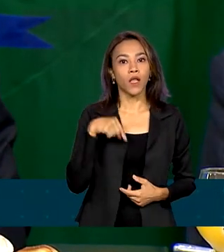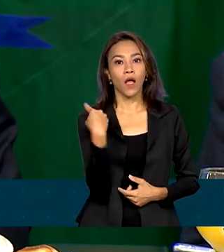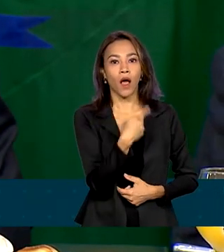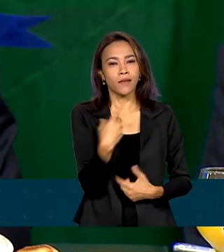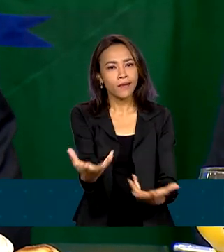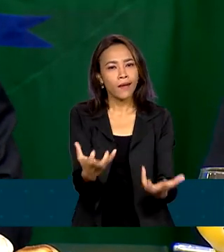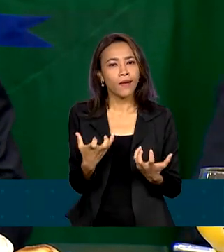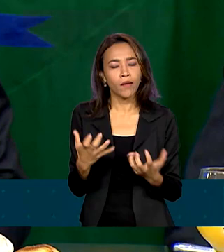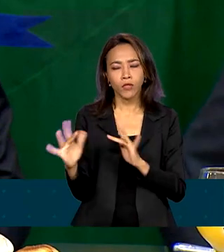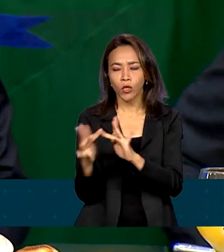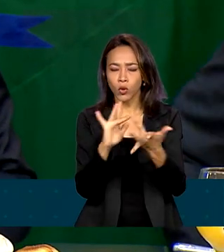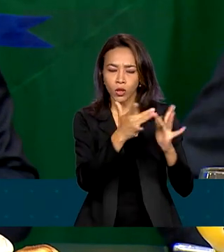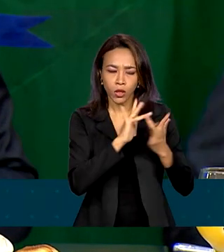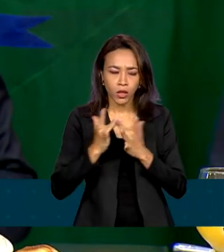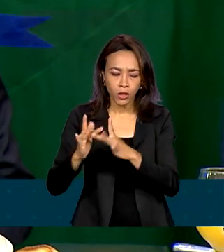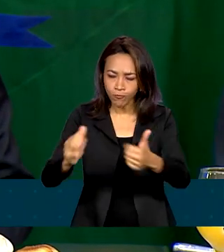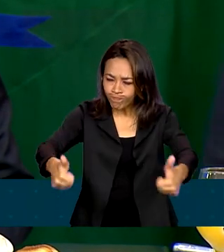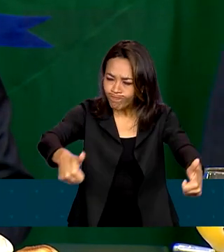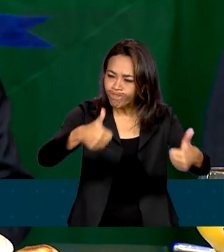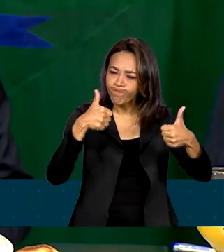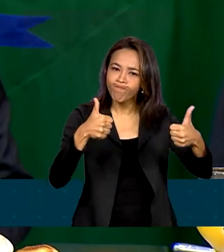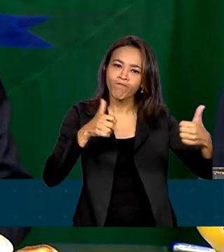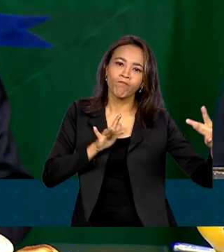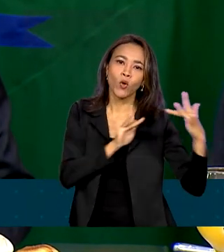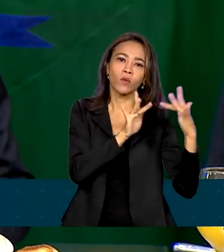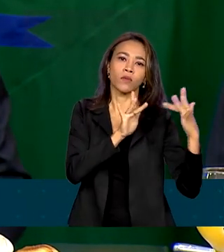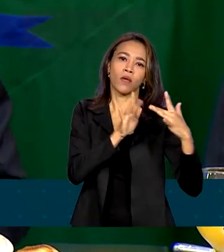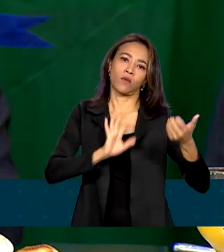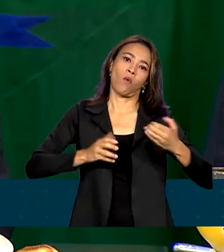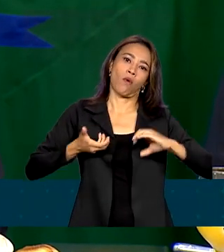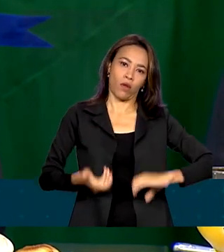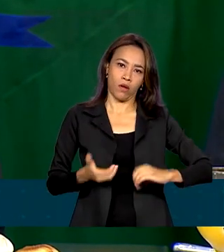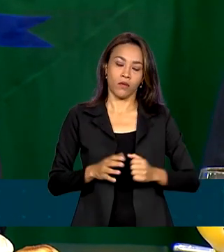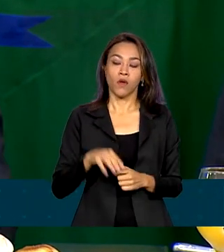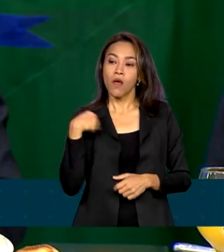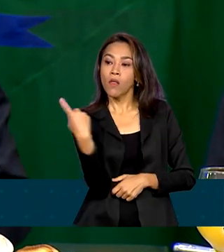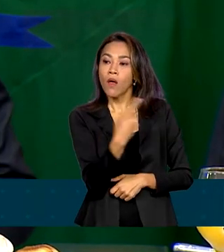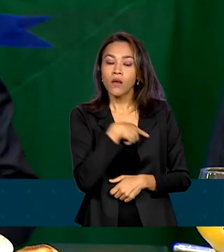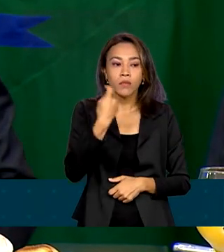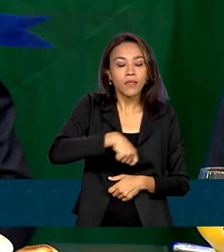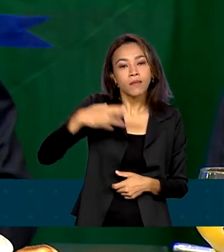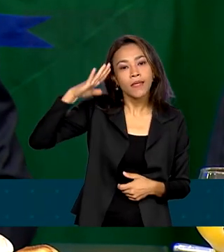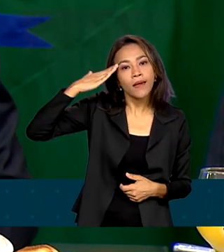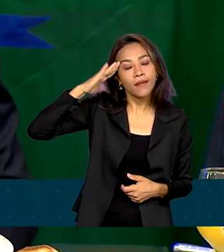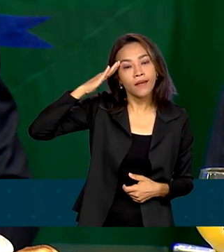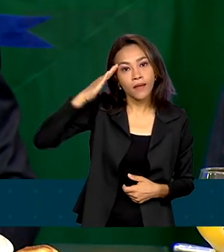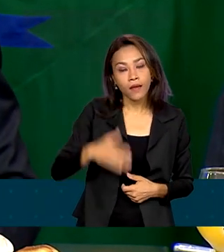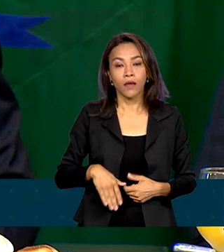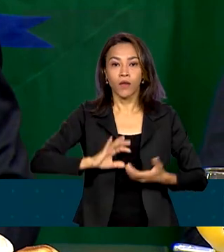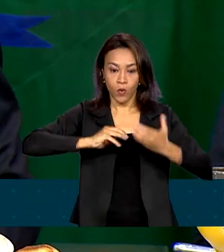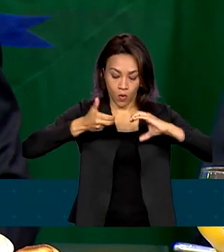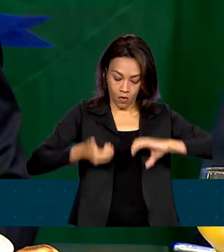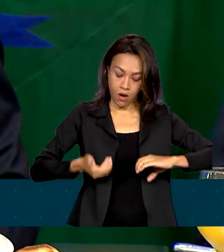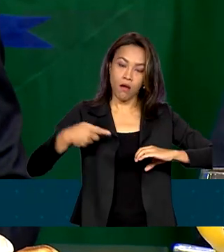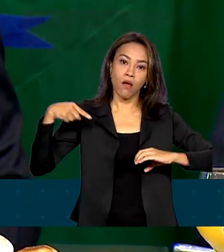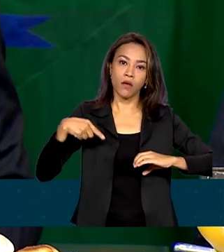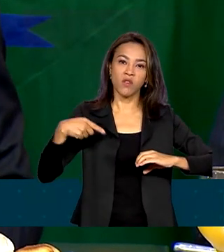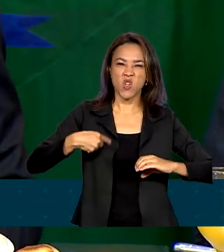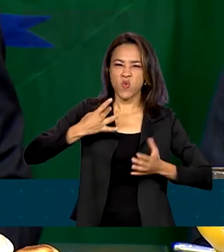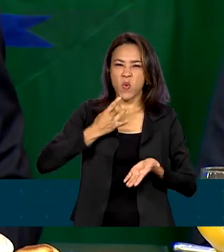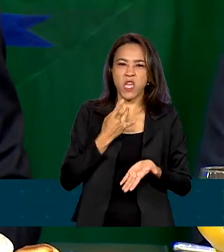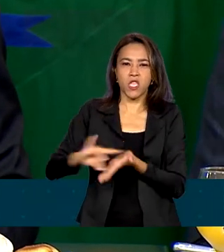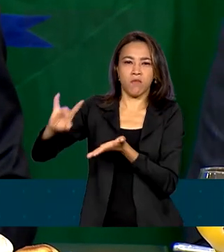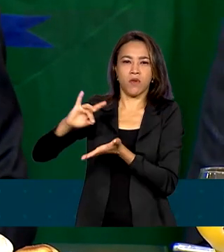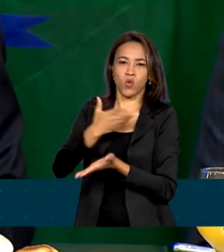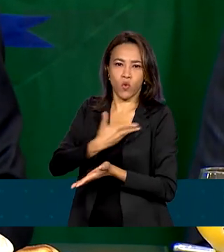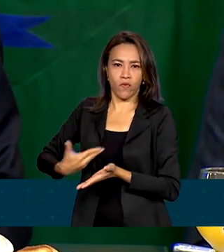mais civilizada possível com o Congresso Nacional. Nós temos que entender que o Congresso Nacional não é inimigo